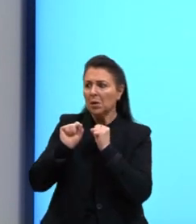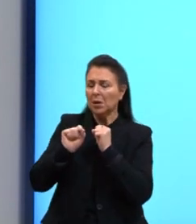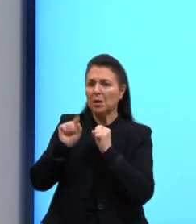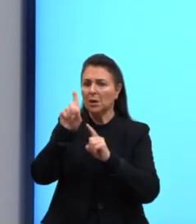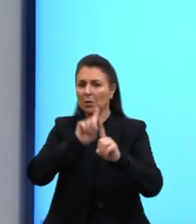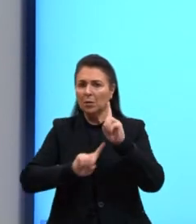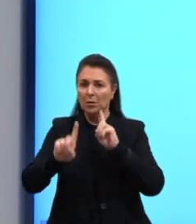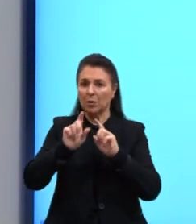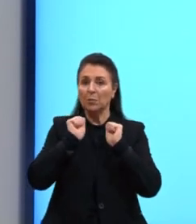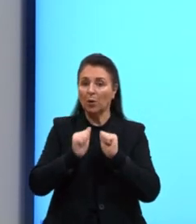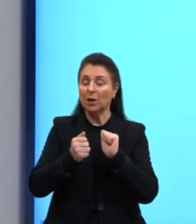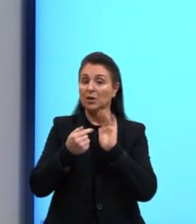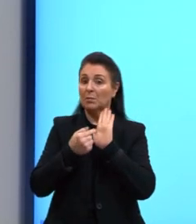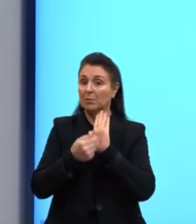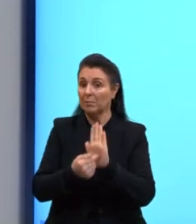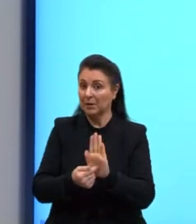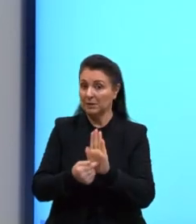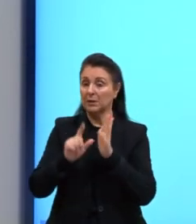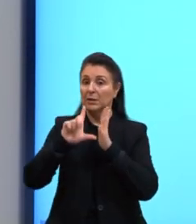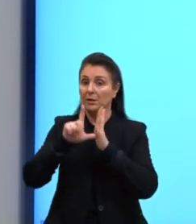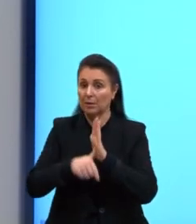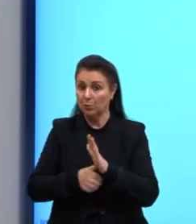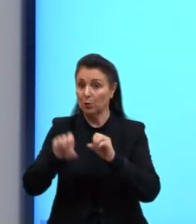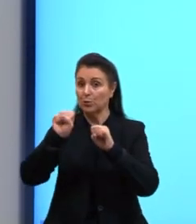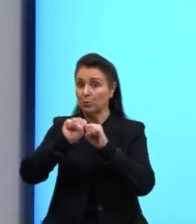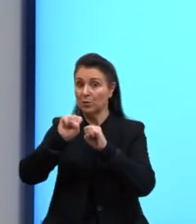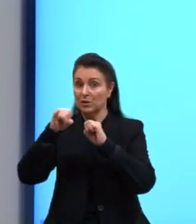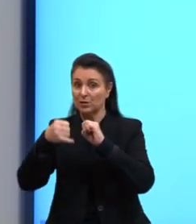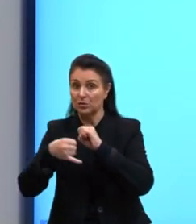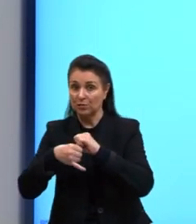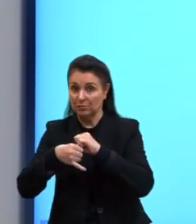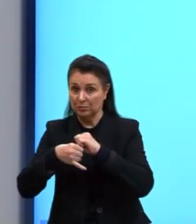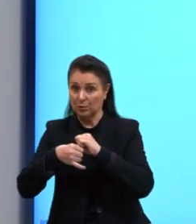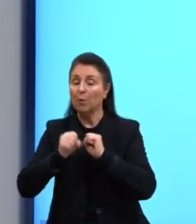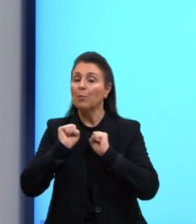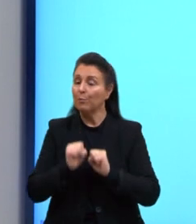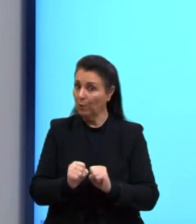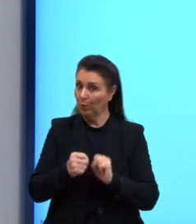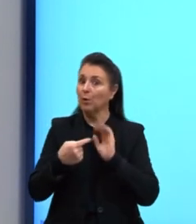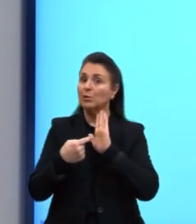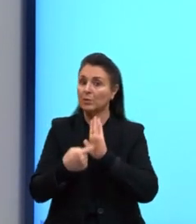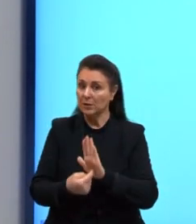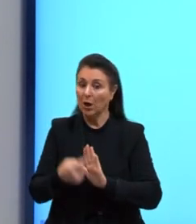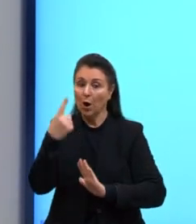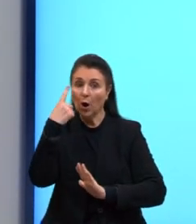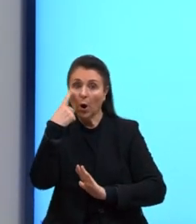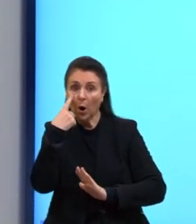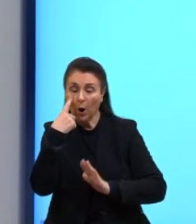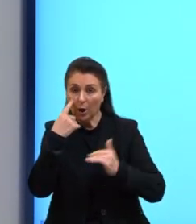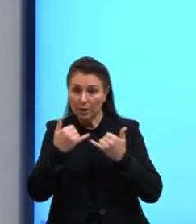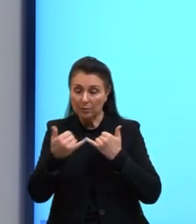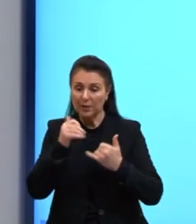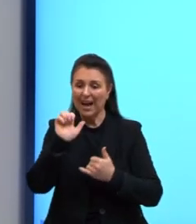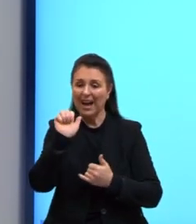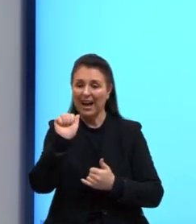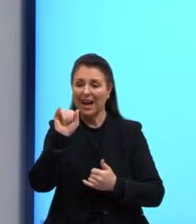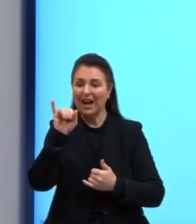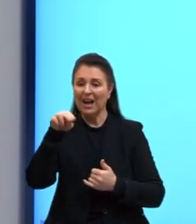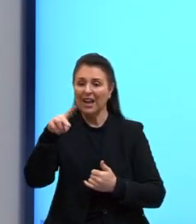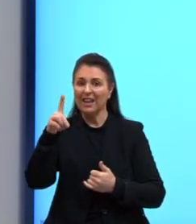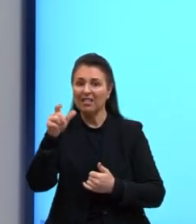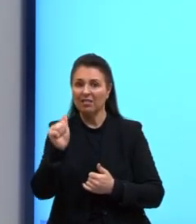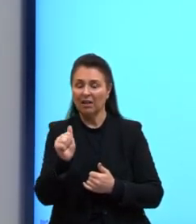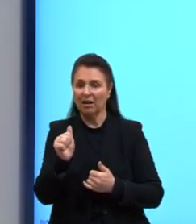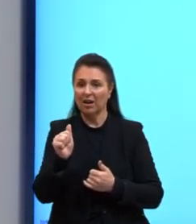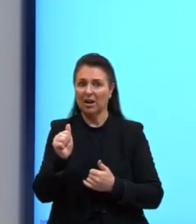depois de adjetivos. Então, olhem ali o exemplo. Ainda não